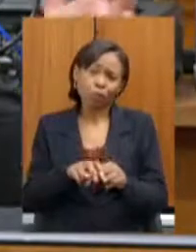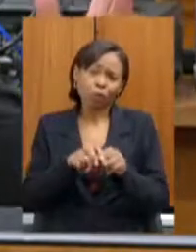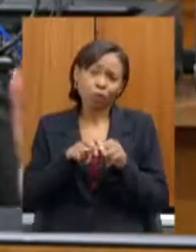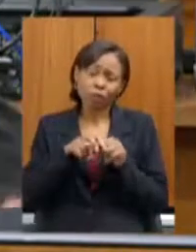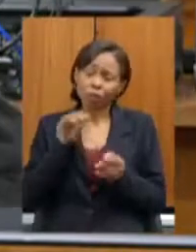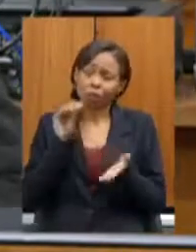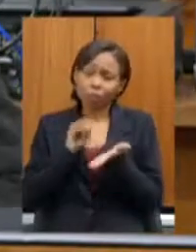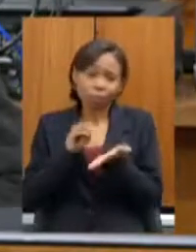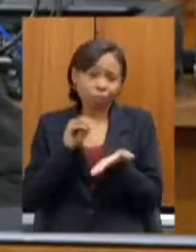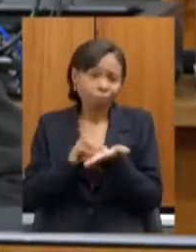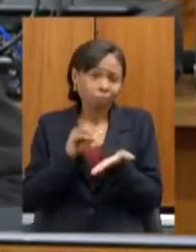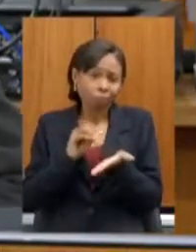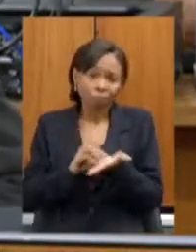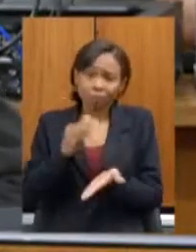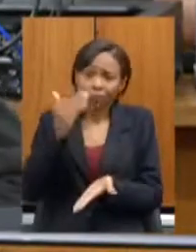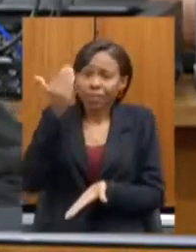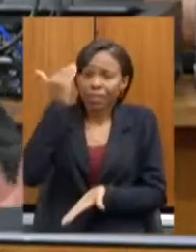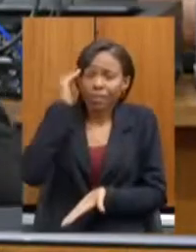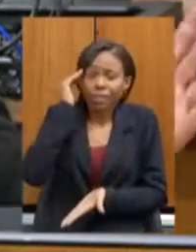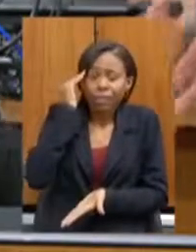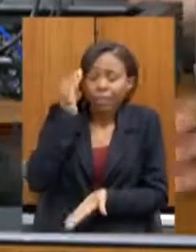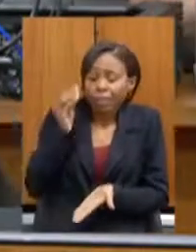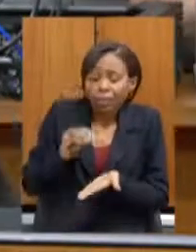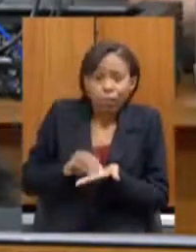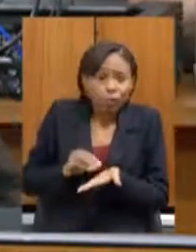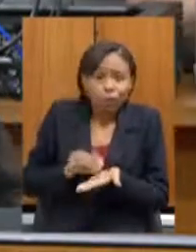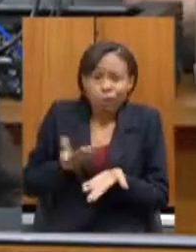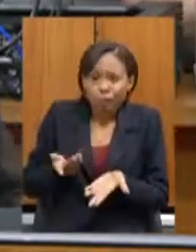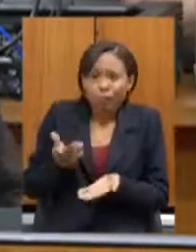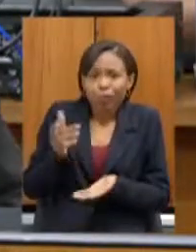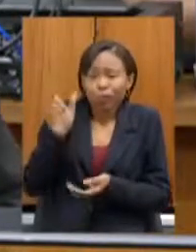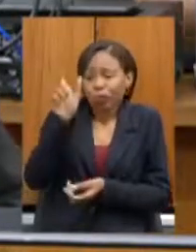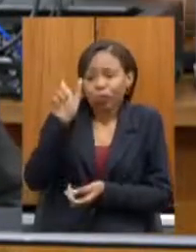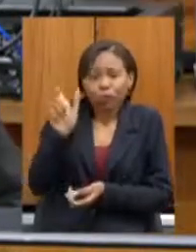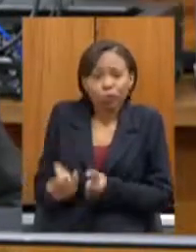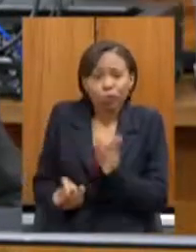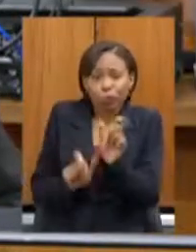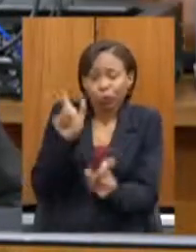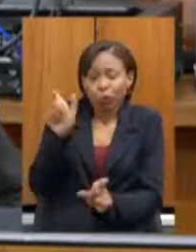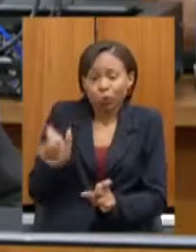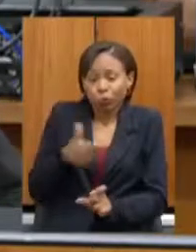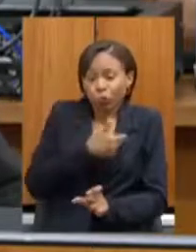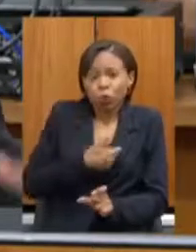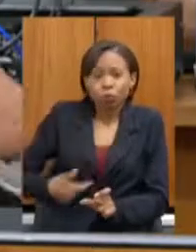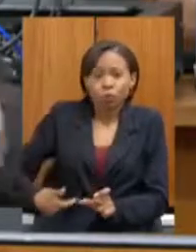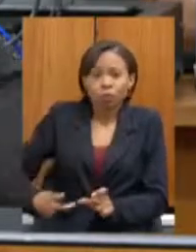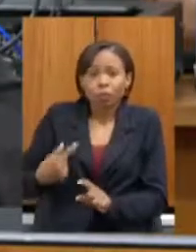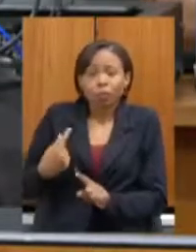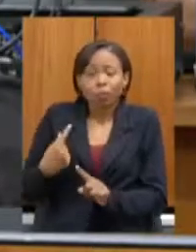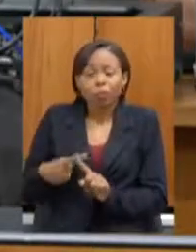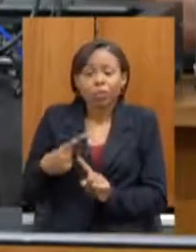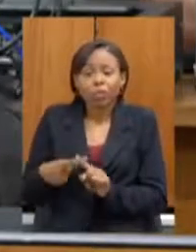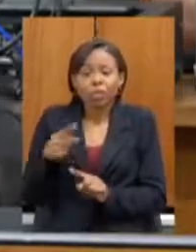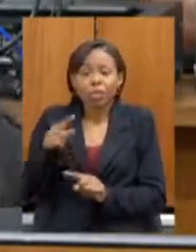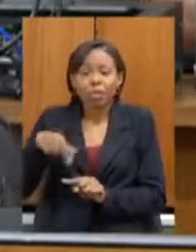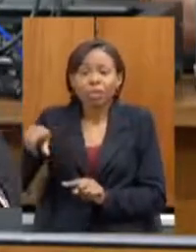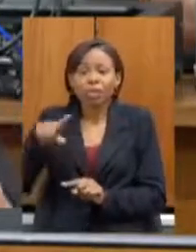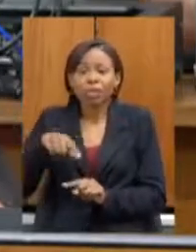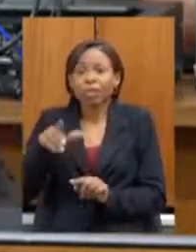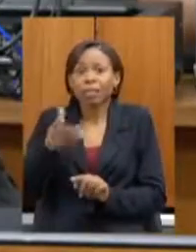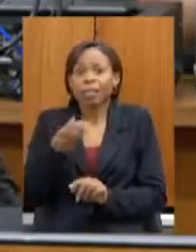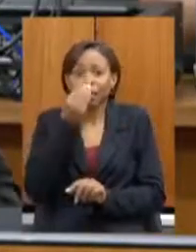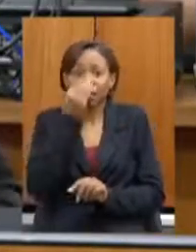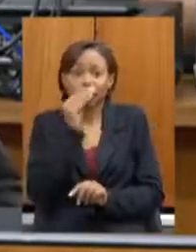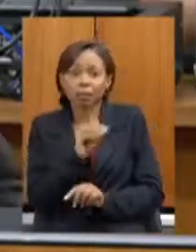compreensão dos nossos governantes que deixaram isso de lado, as ferrovias. Eu sou de uma região,